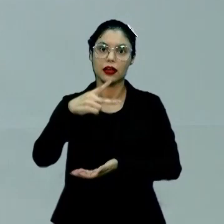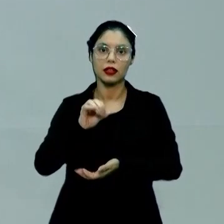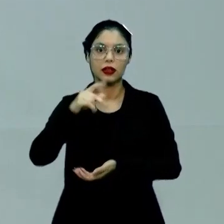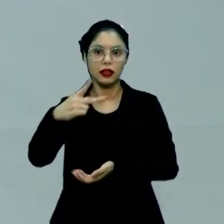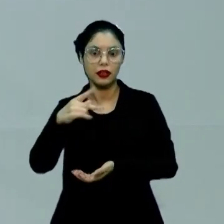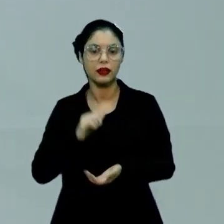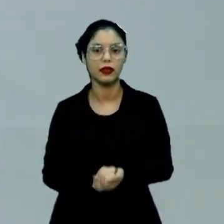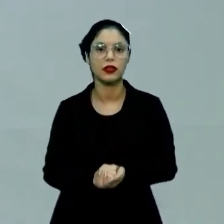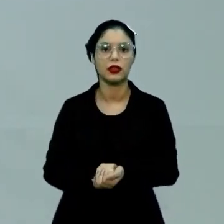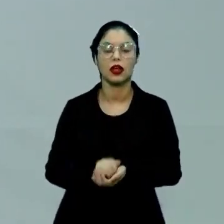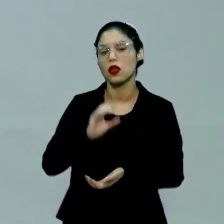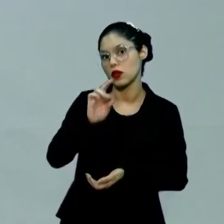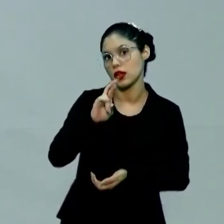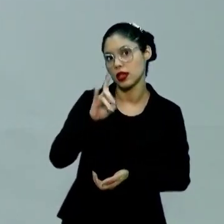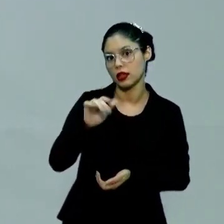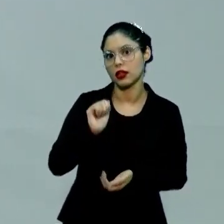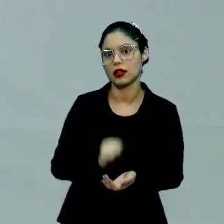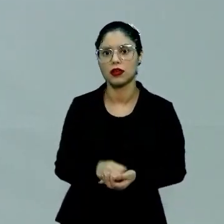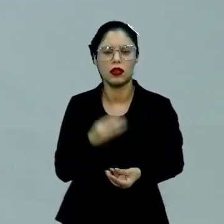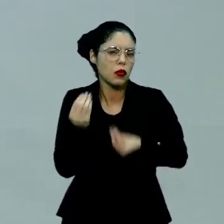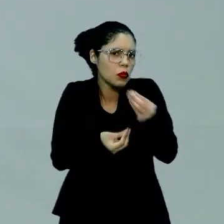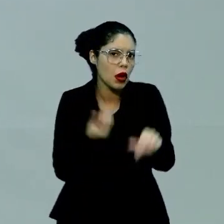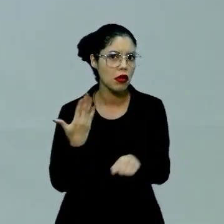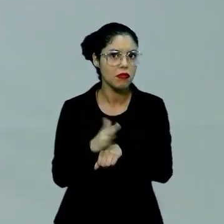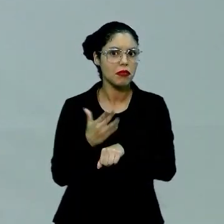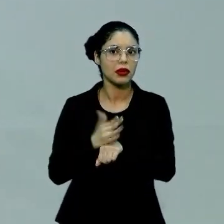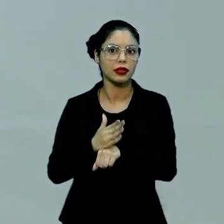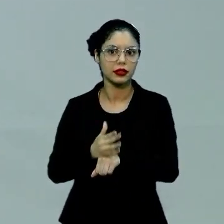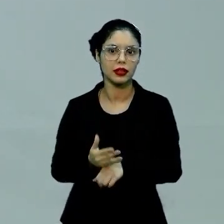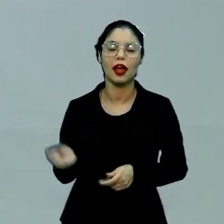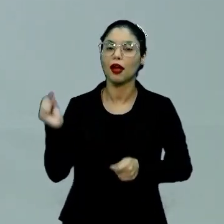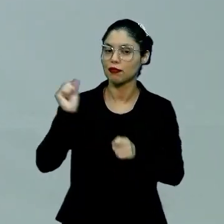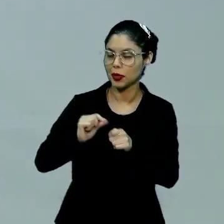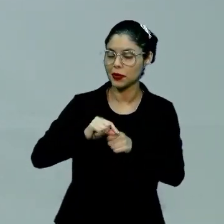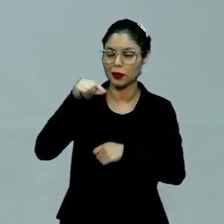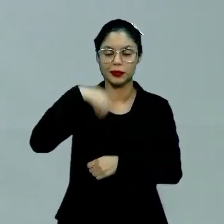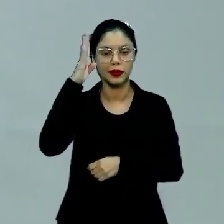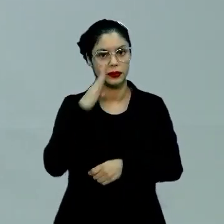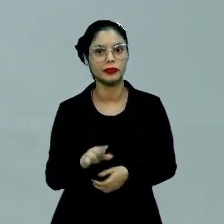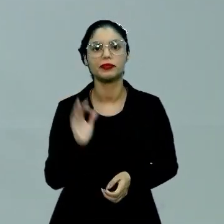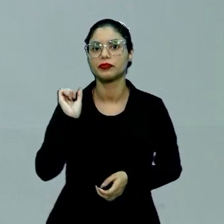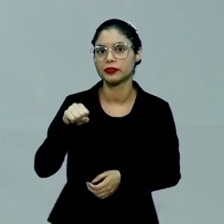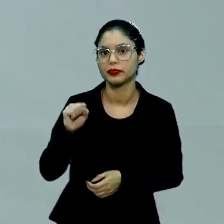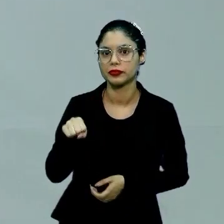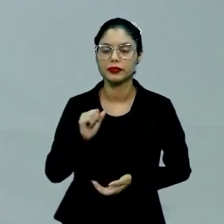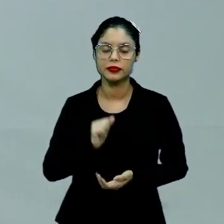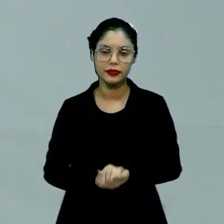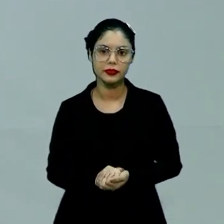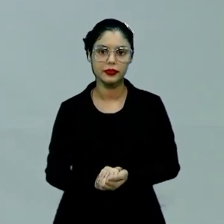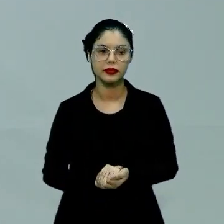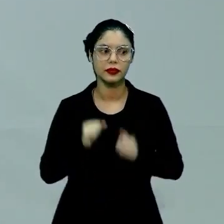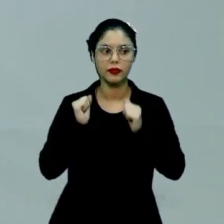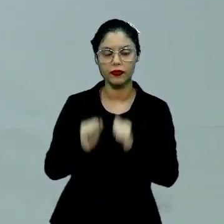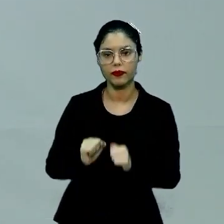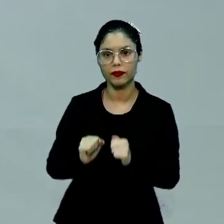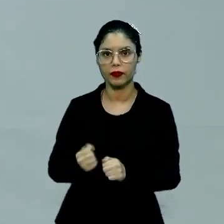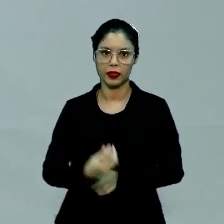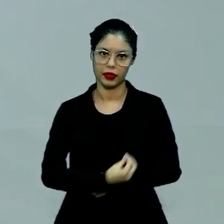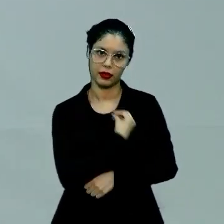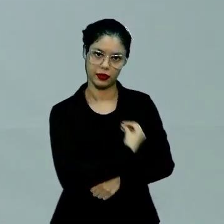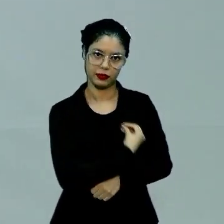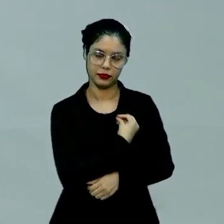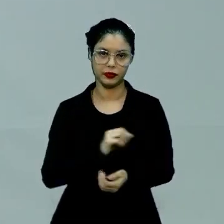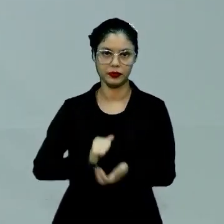é oriental. E aí você faz, meu Deus, uma prática oriental realizada aqui no Brasil? Sim, por quê? Porque eu posso vivenciar